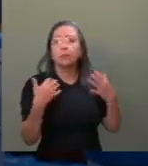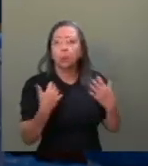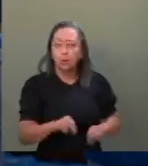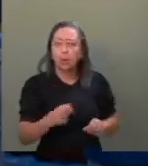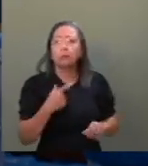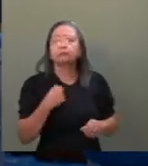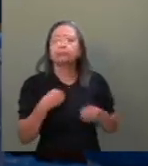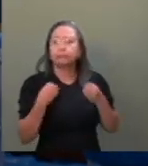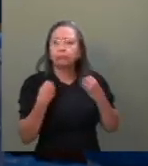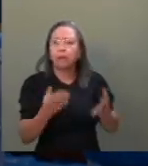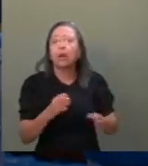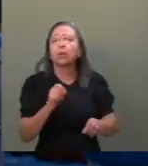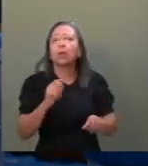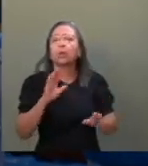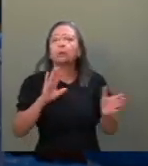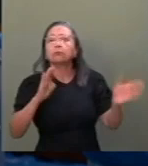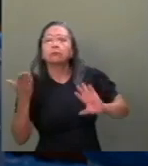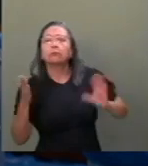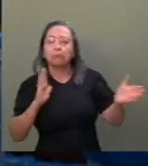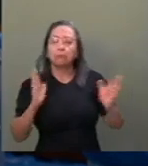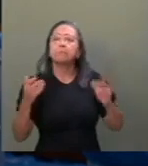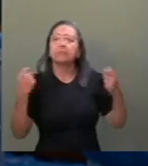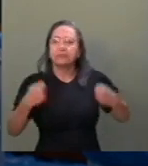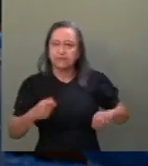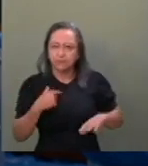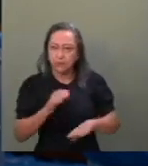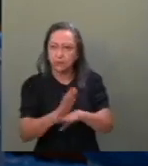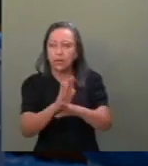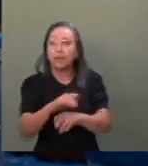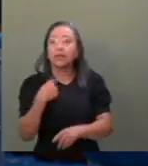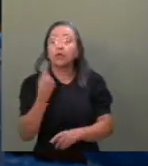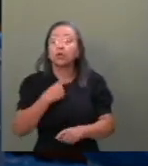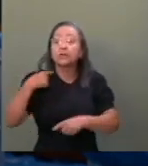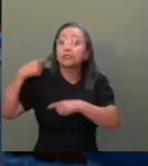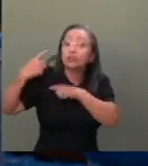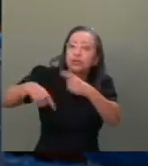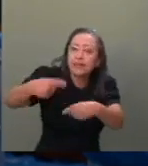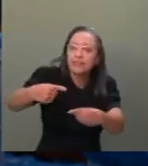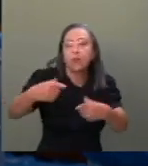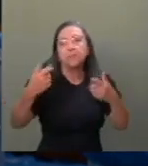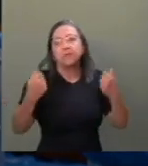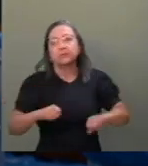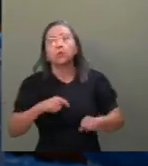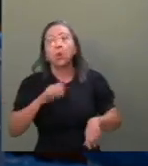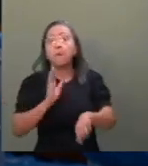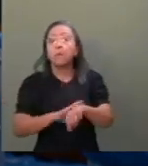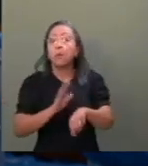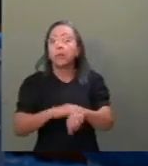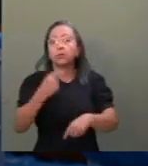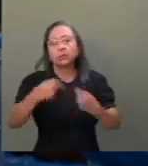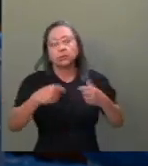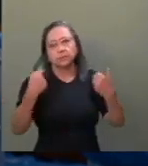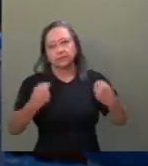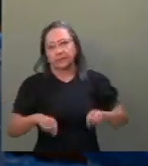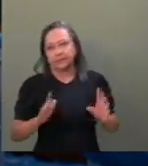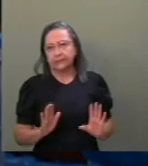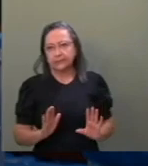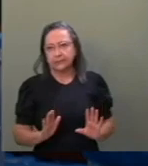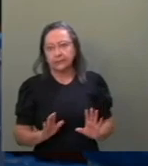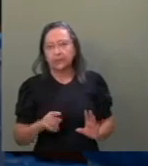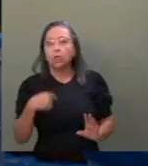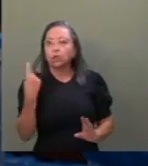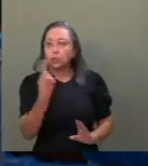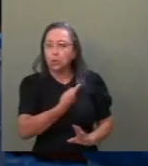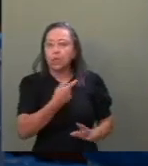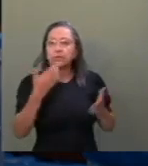tempo precisa, que a nossa época precisa, não é? Que a nossa geração precisa, que o momento político necessita. Nós